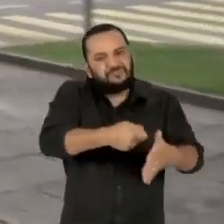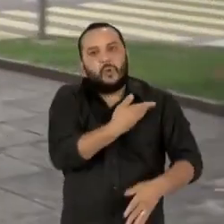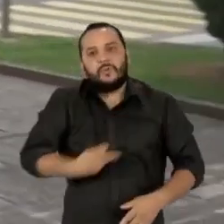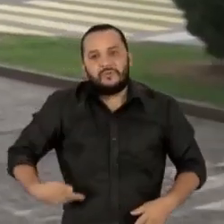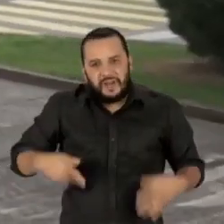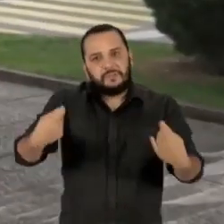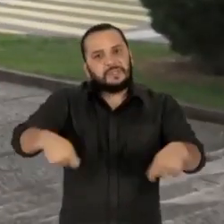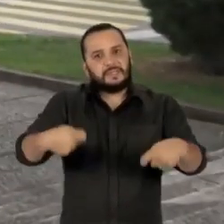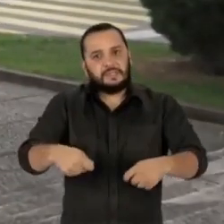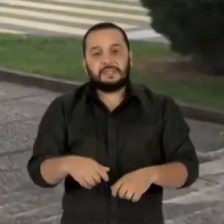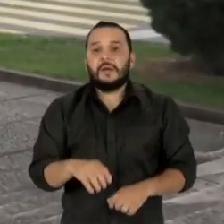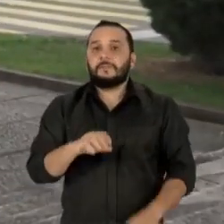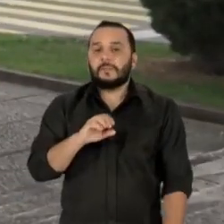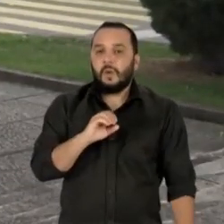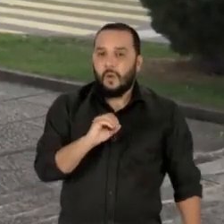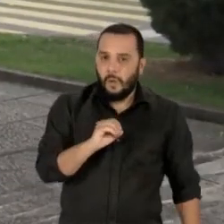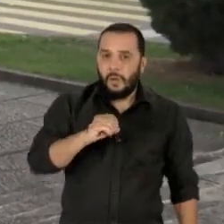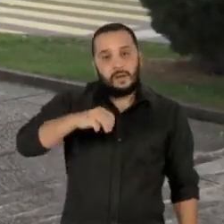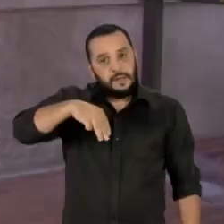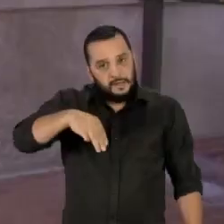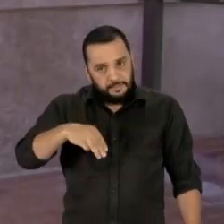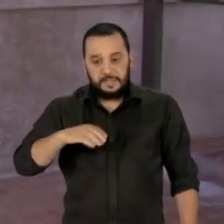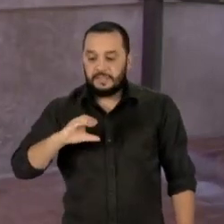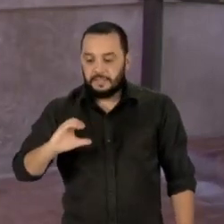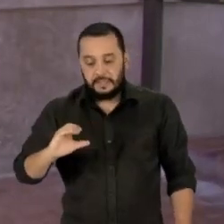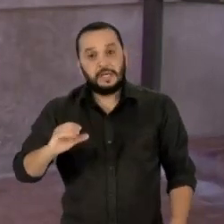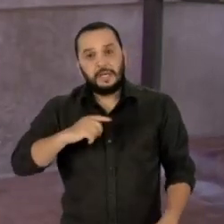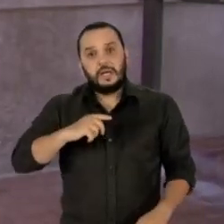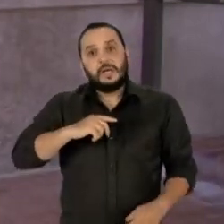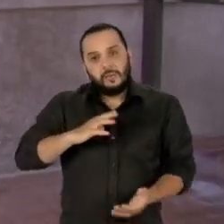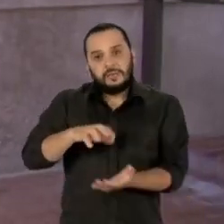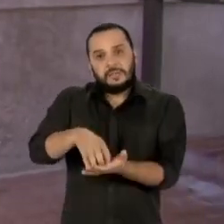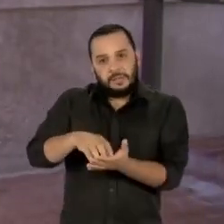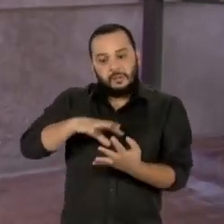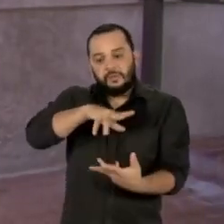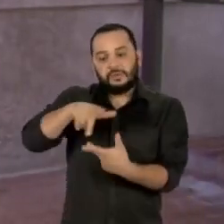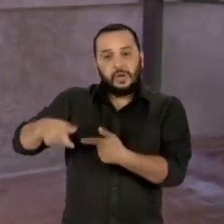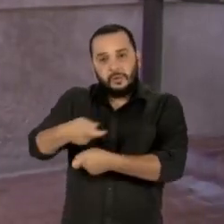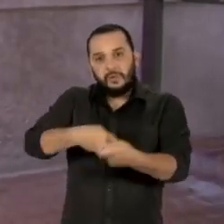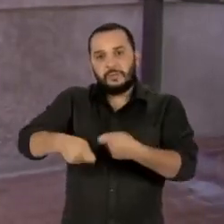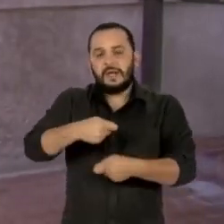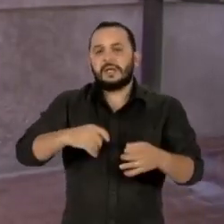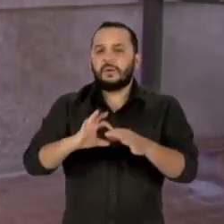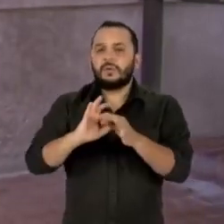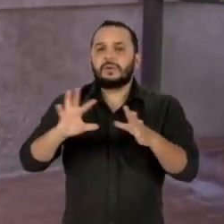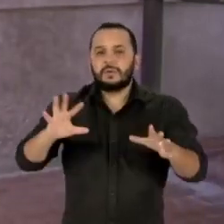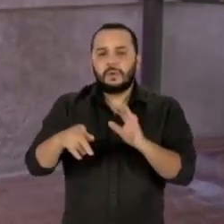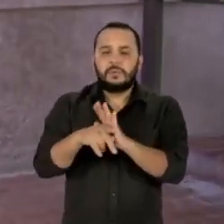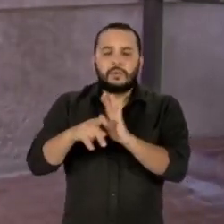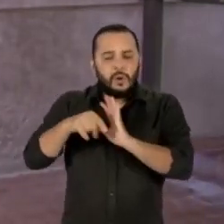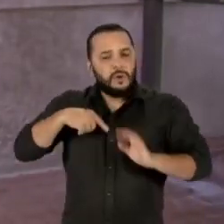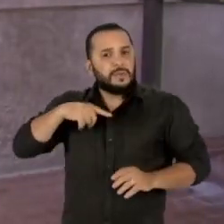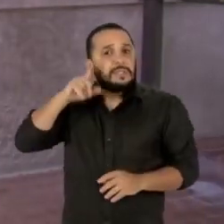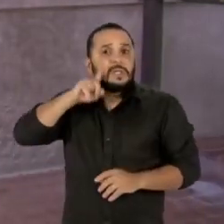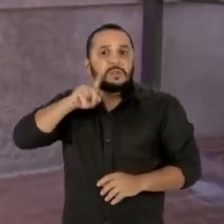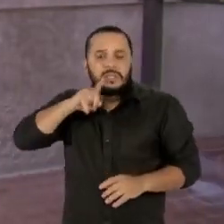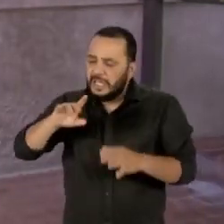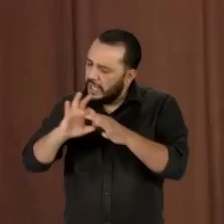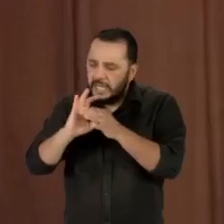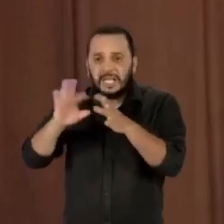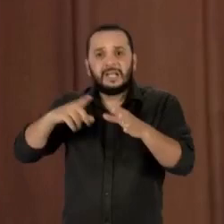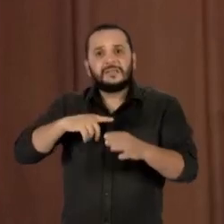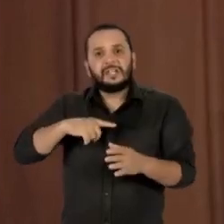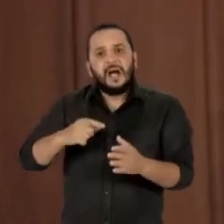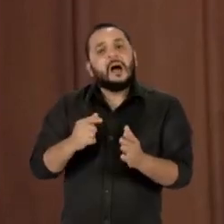A OMC, a Organização Mundial do Comércio, autorizou os Estados Unidos a impor sanções tarifárias de 7